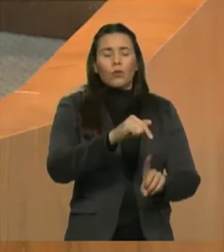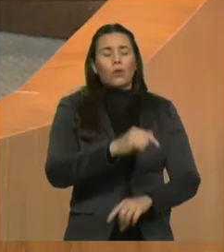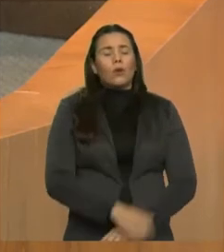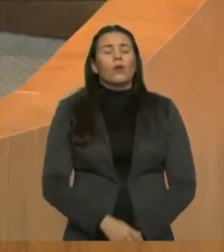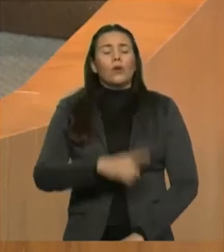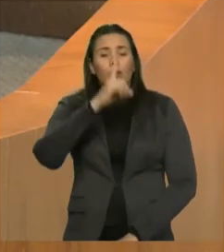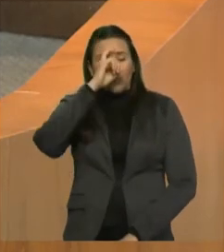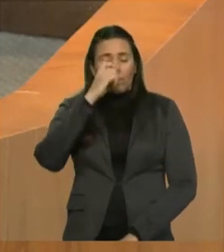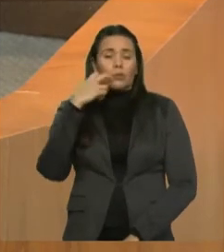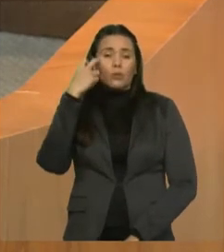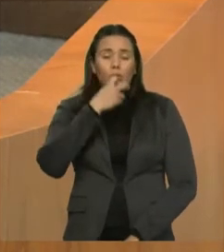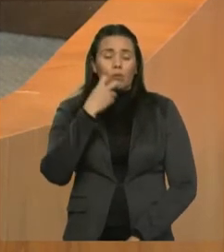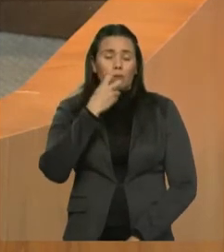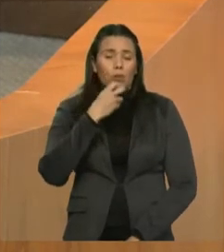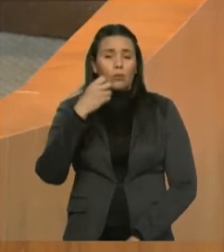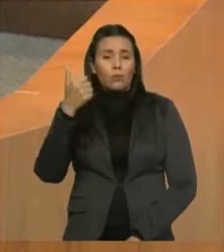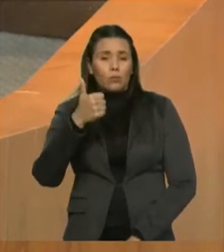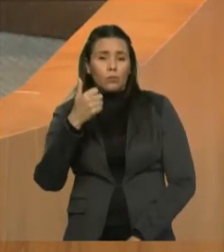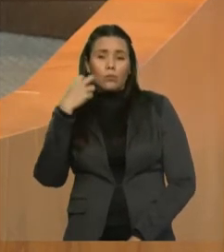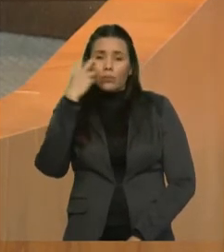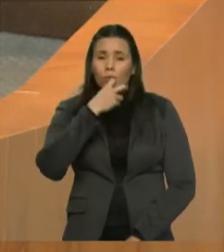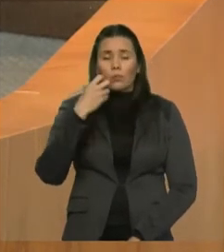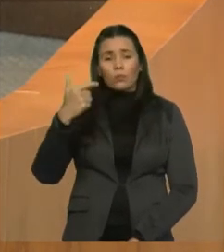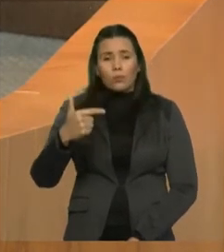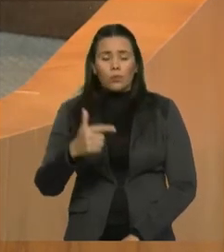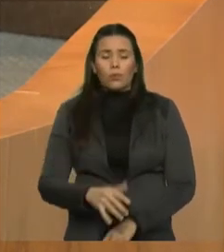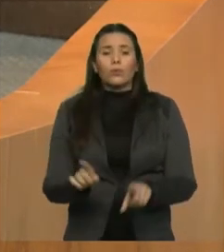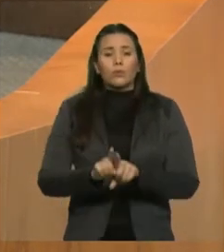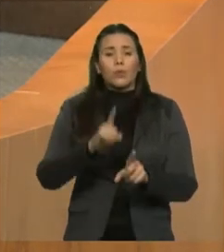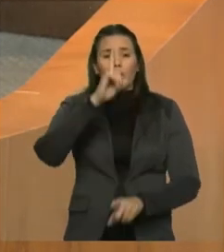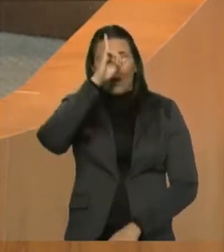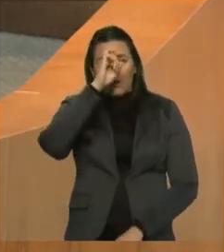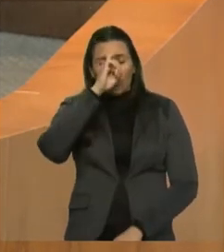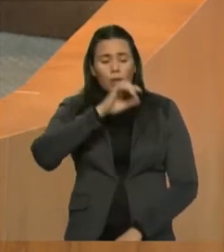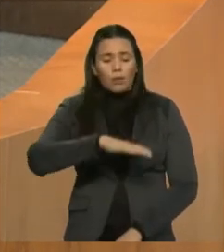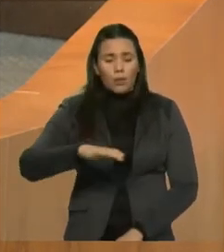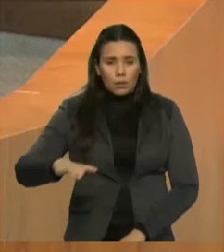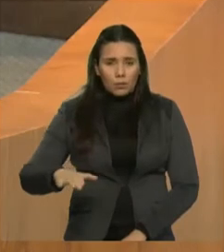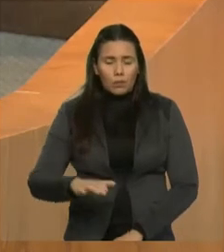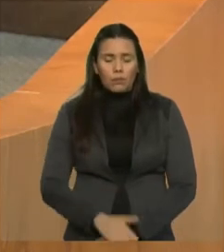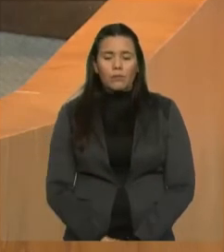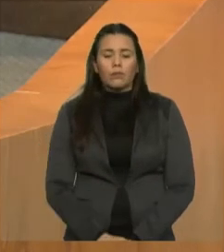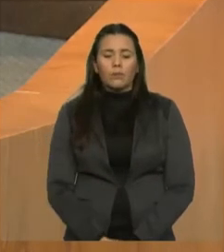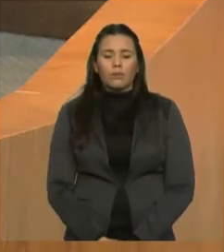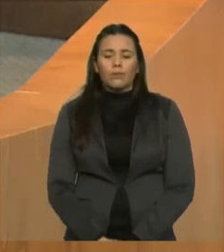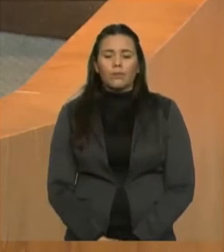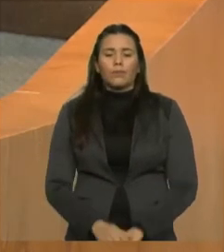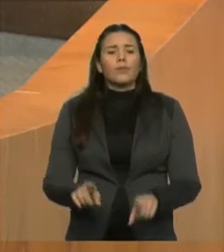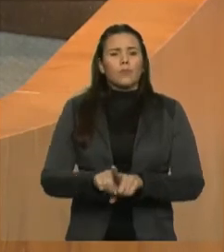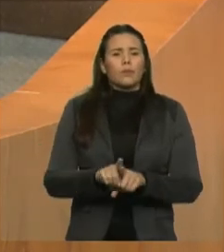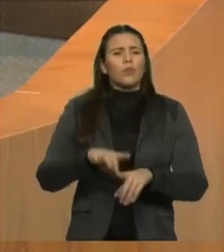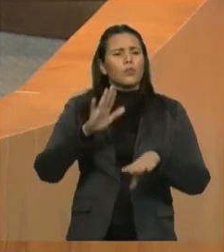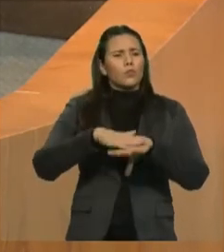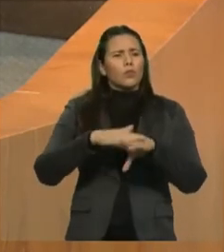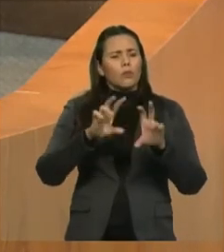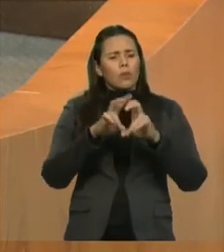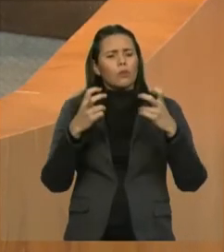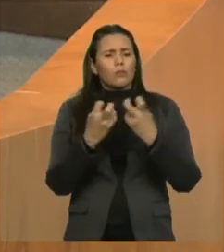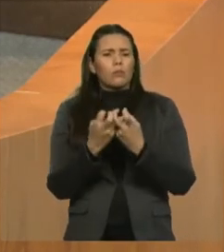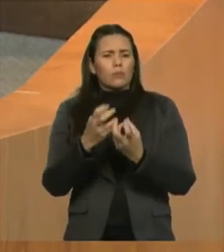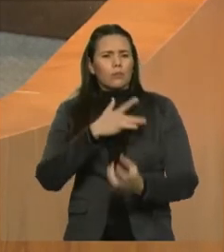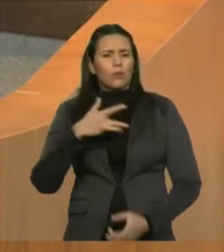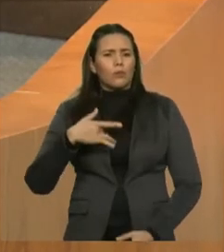no Hospital da Criança, e convido também, por meio da Comissão de Saúde da Assembleia